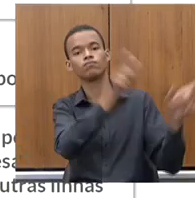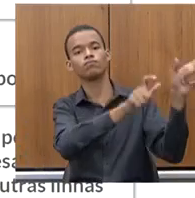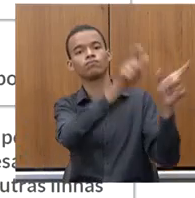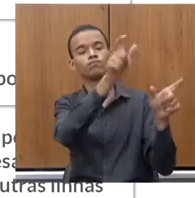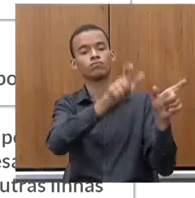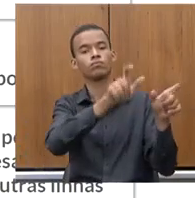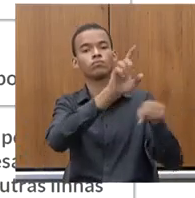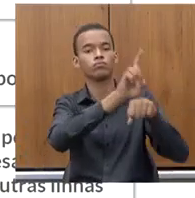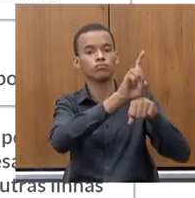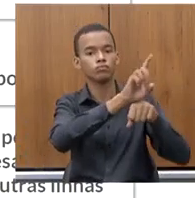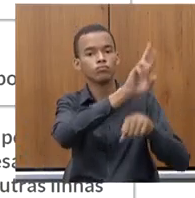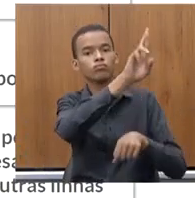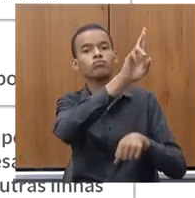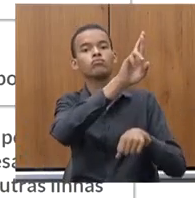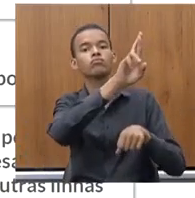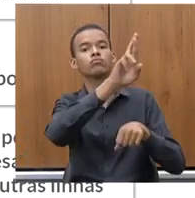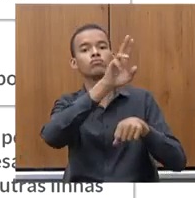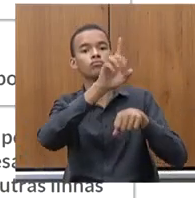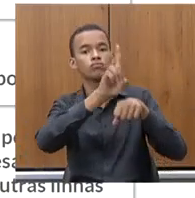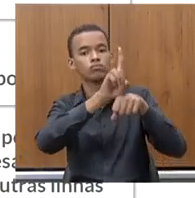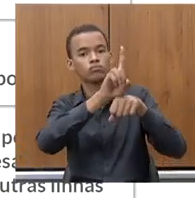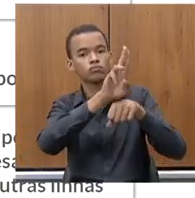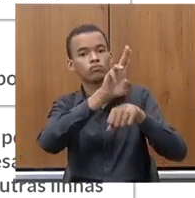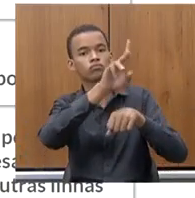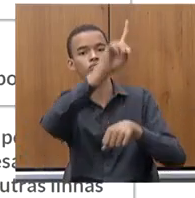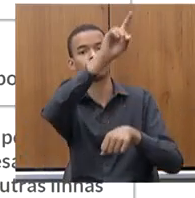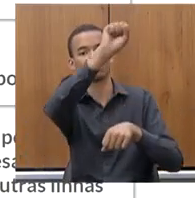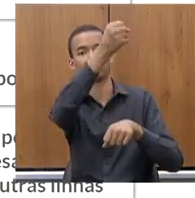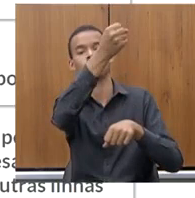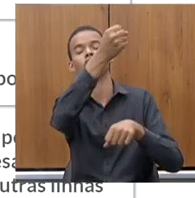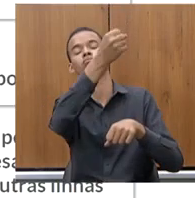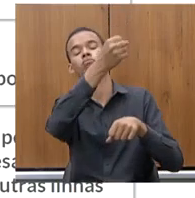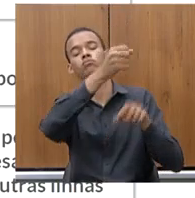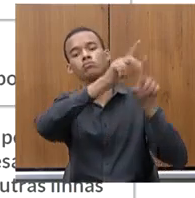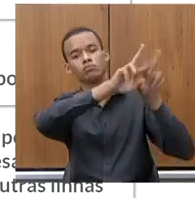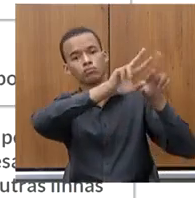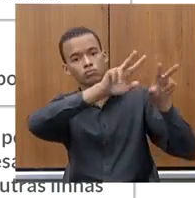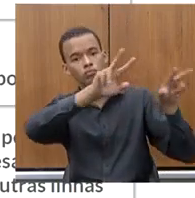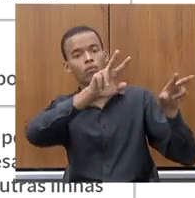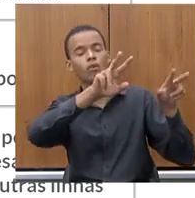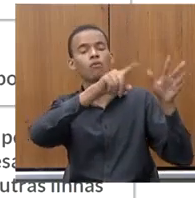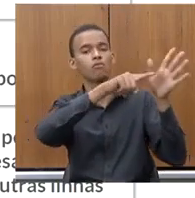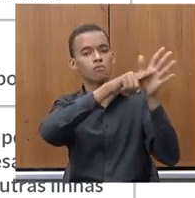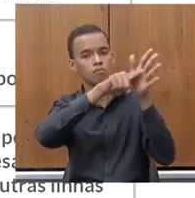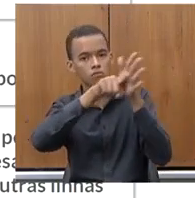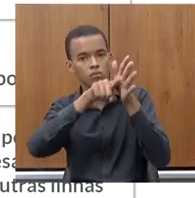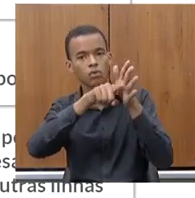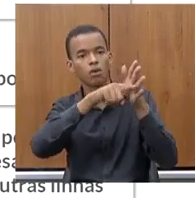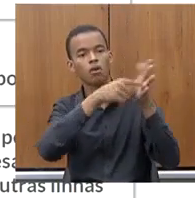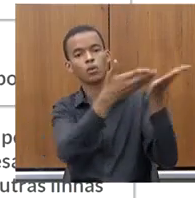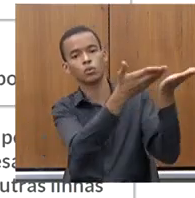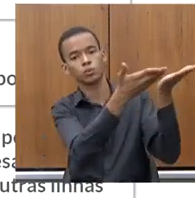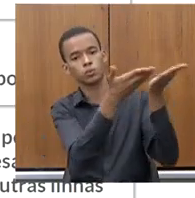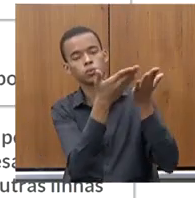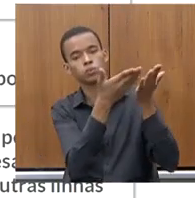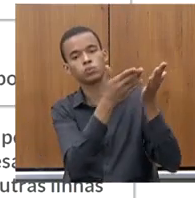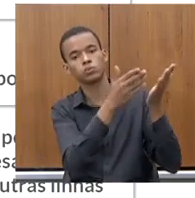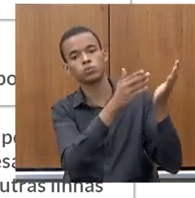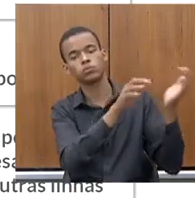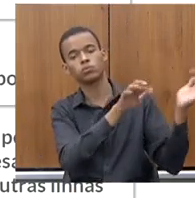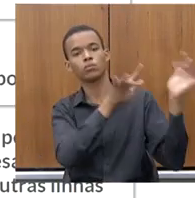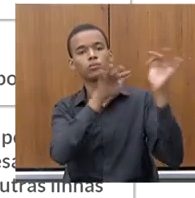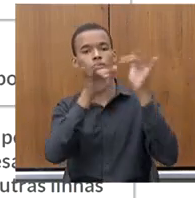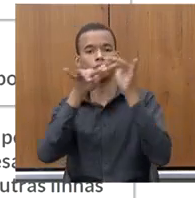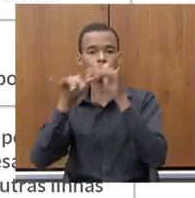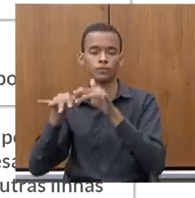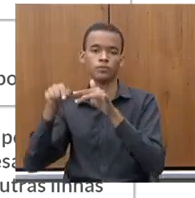especialistas, graduados que possam ajudar a colocar Minas Gerais como grande polo de centros